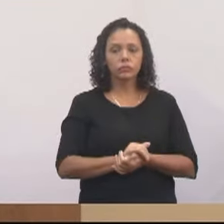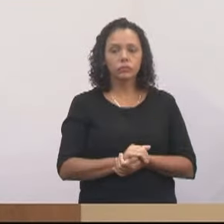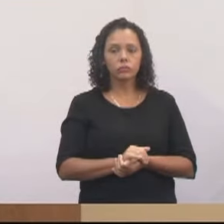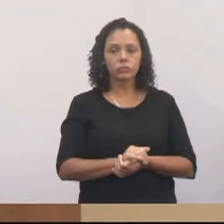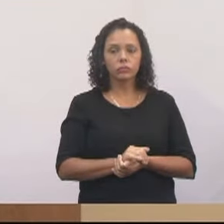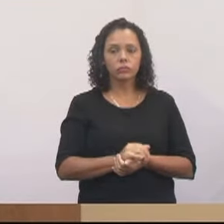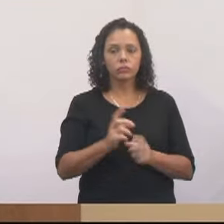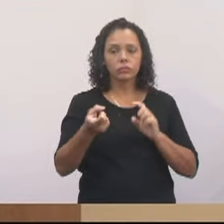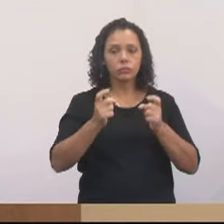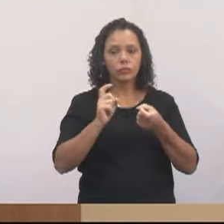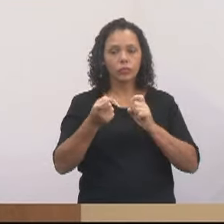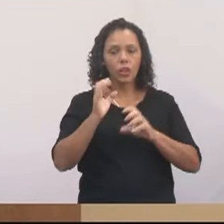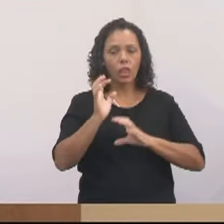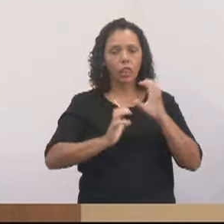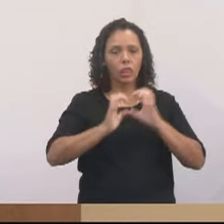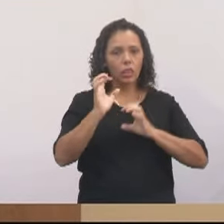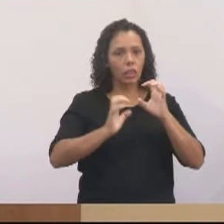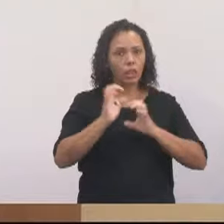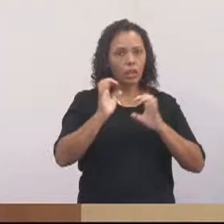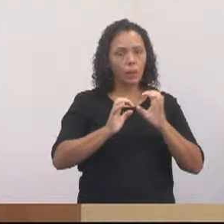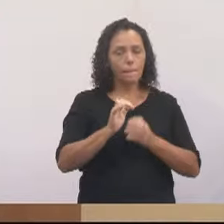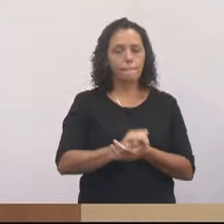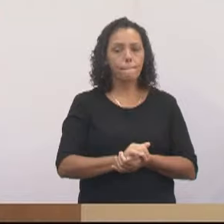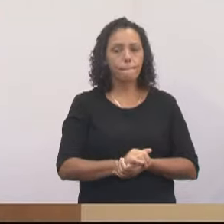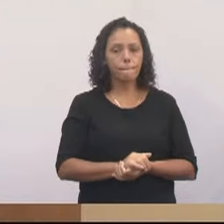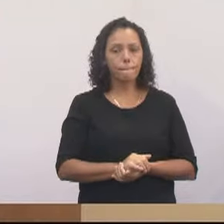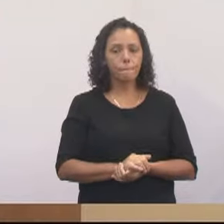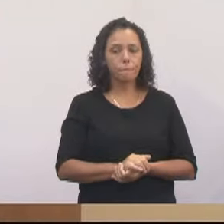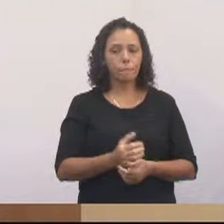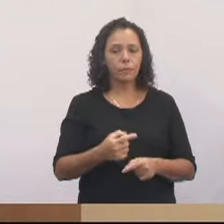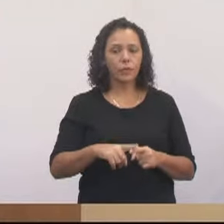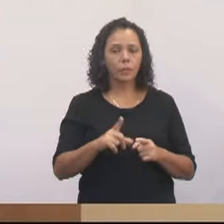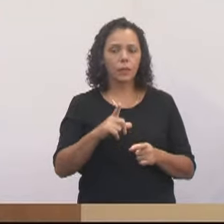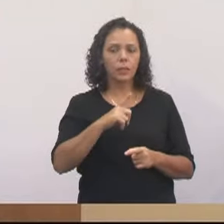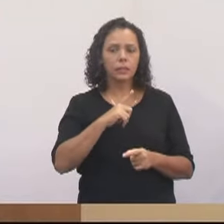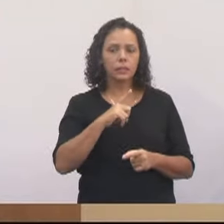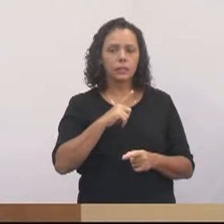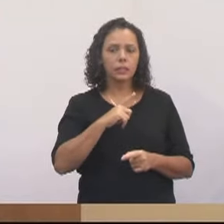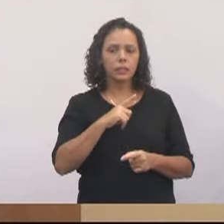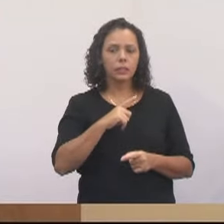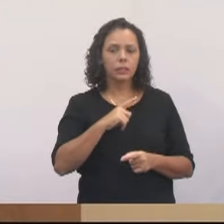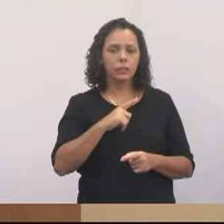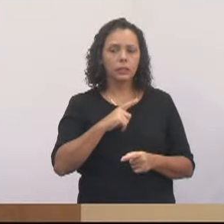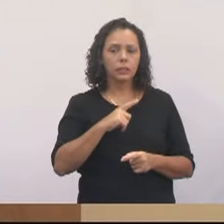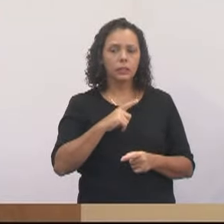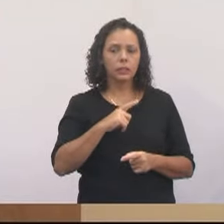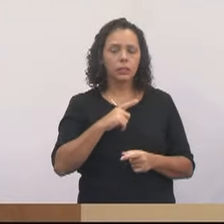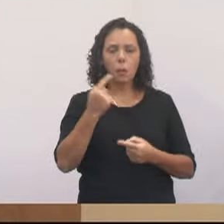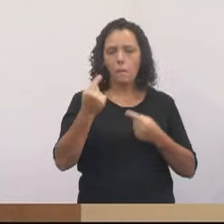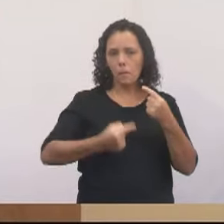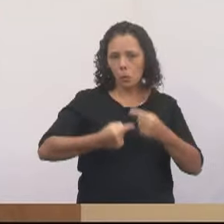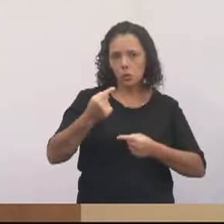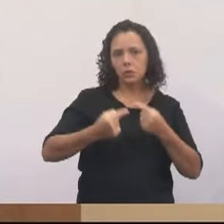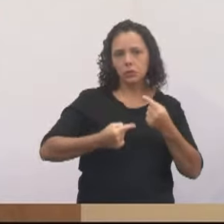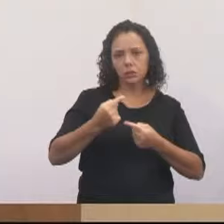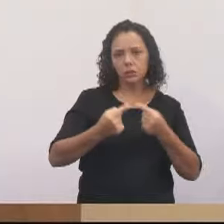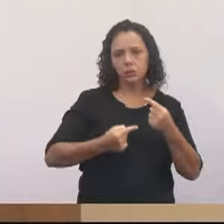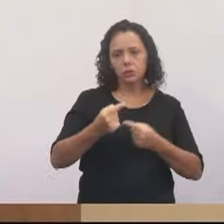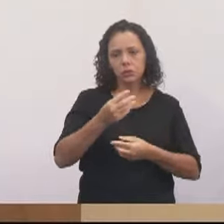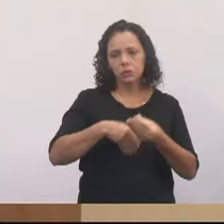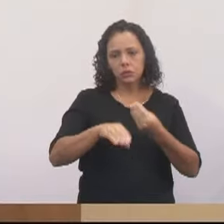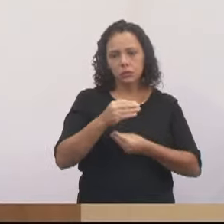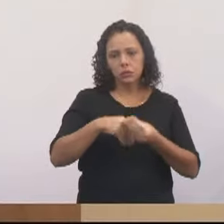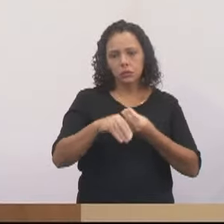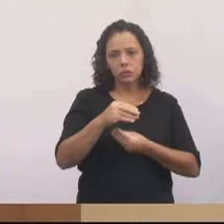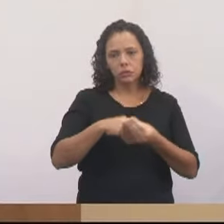calorosa. Mas eu vejo que tem um pouco, assim, de questões políticas, sim, com relação